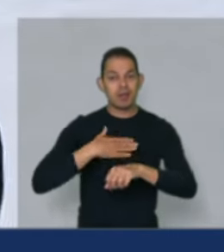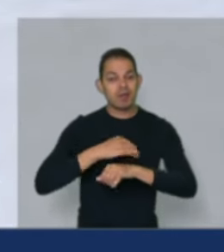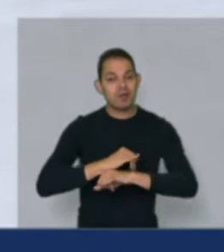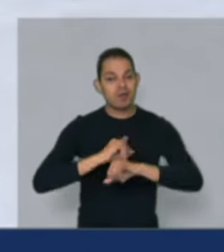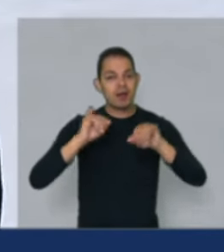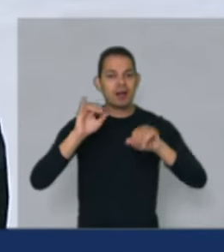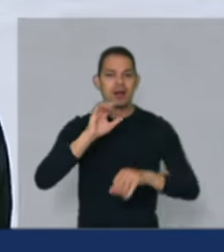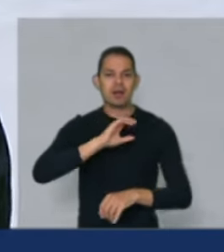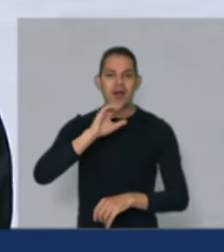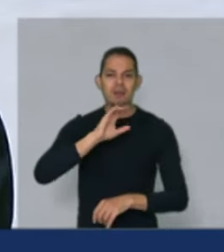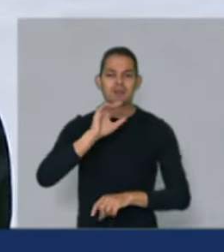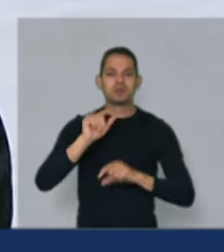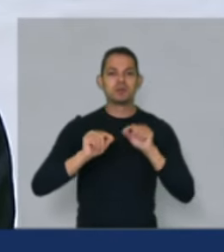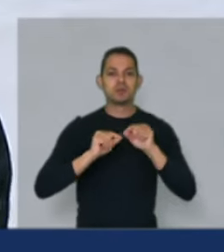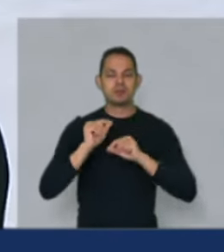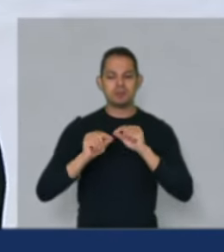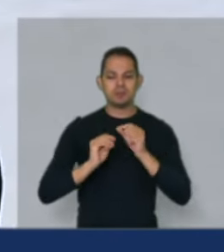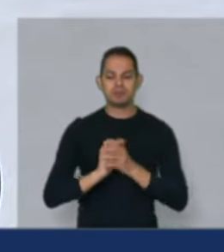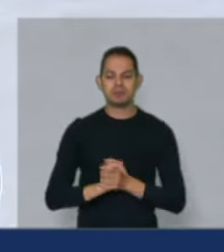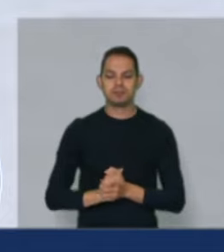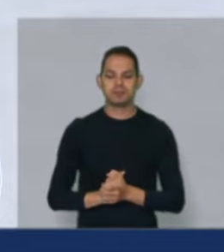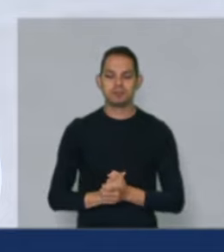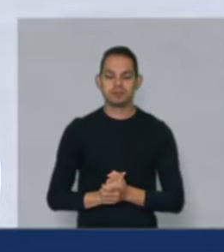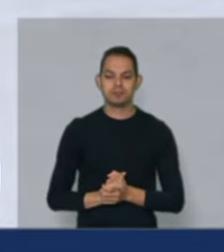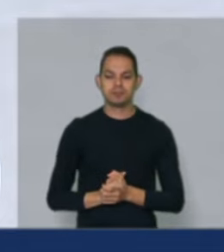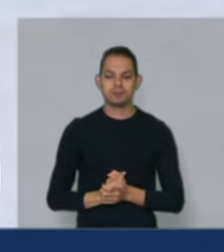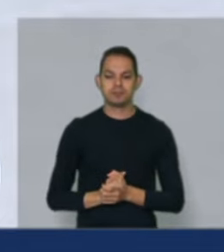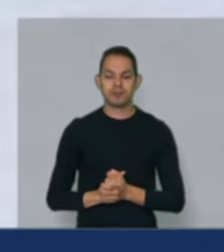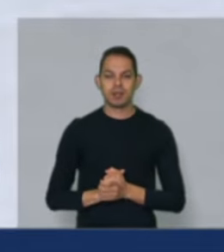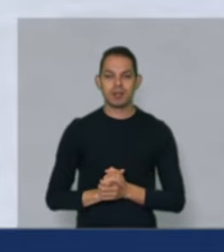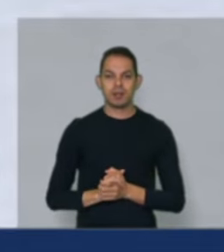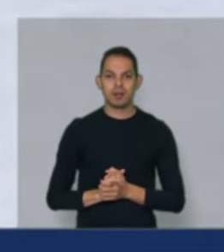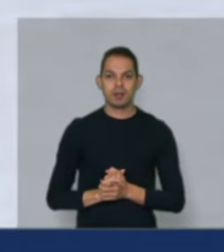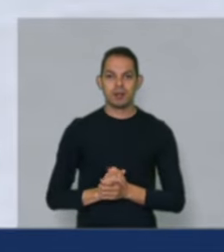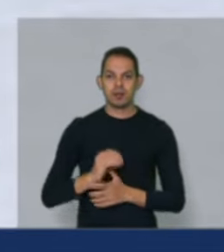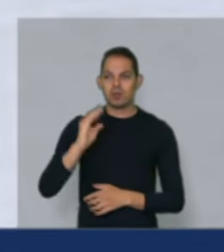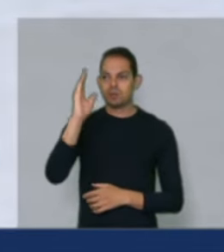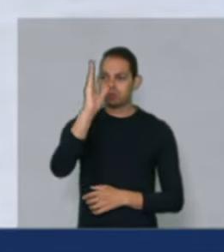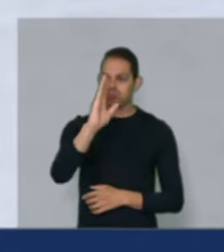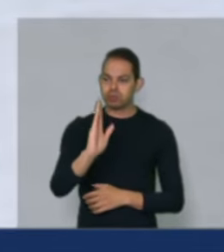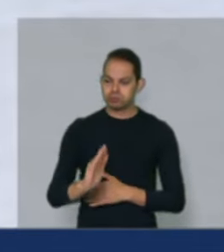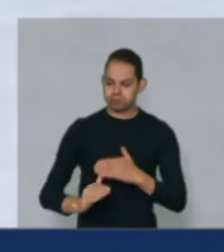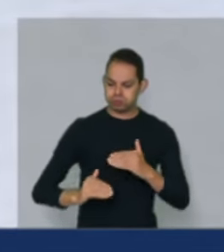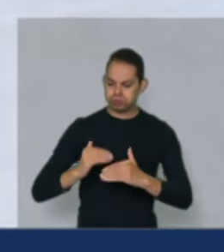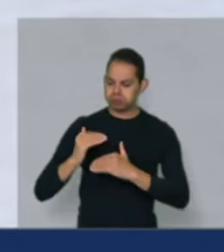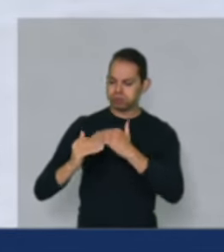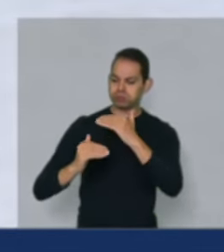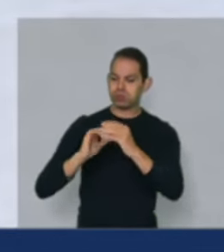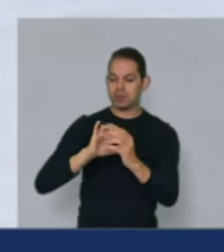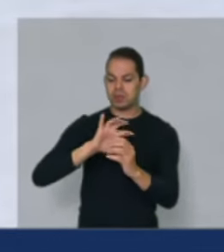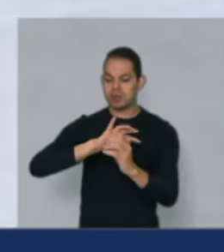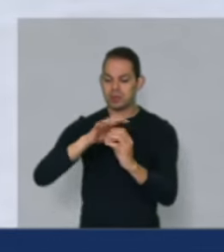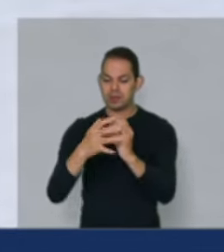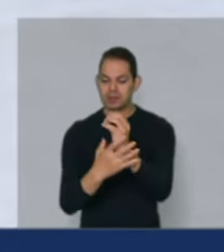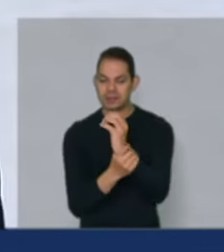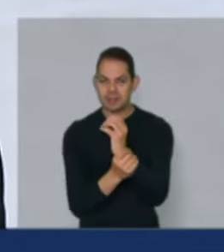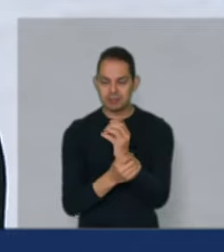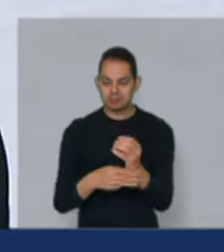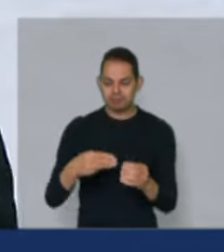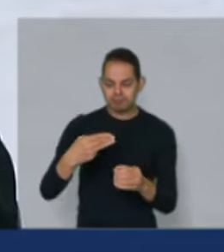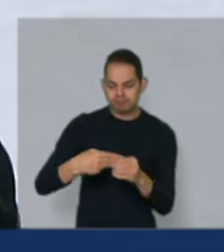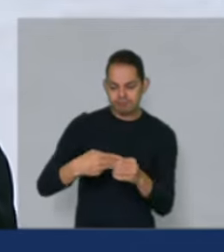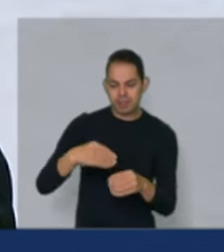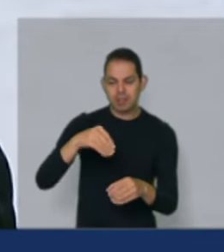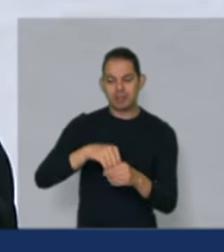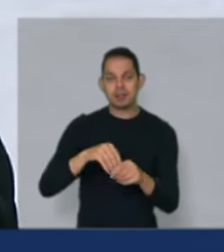que é o seguinte. Todo o desenvolvimento do país, a partir da sustentabilidade dos nossos municípios, da